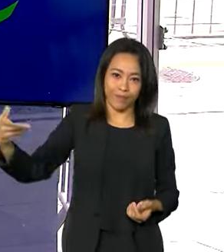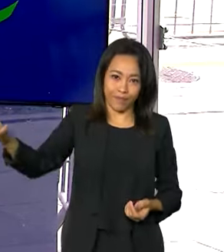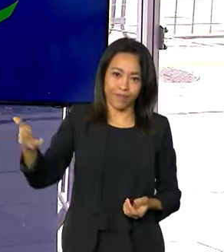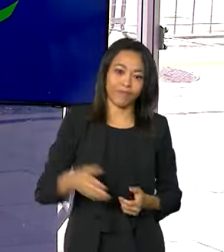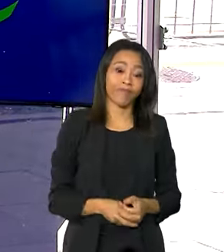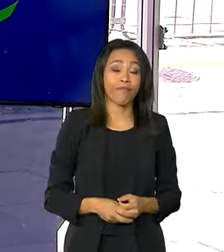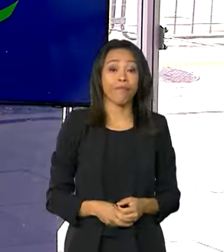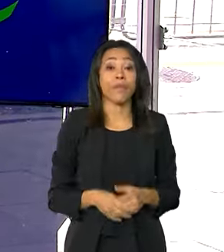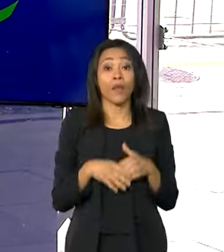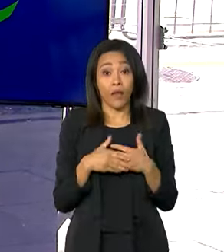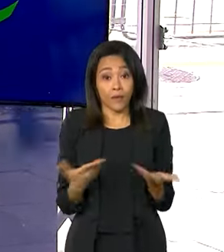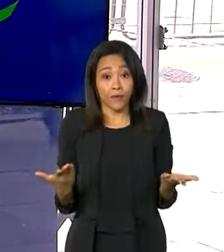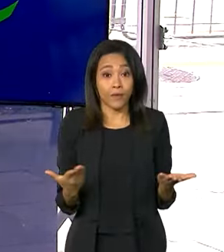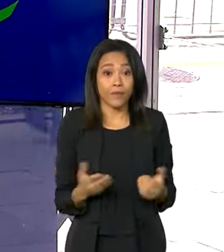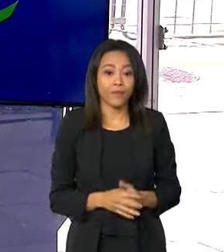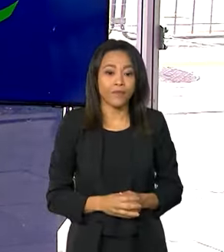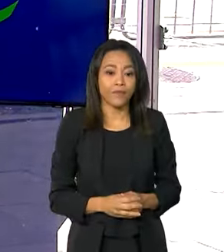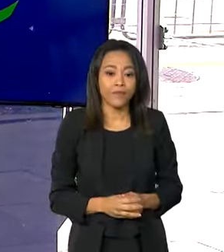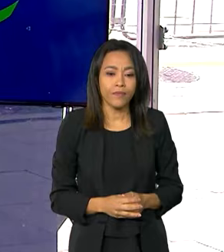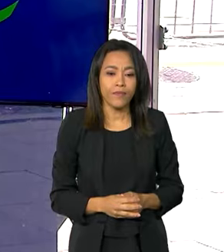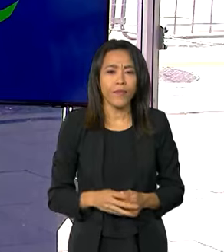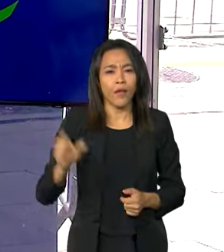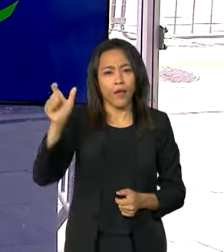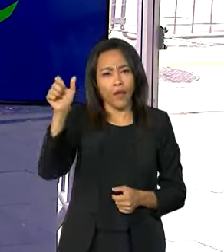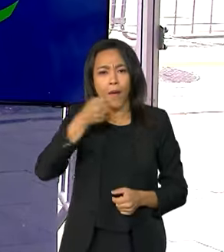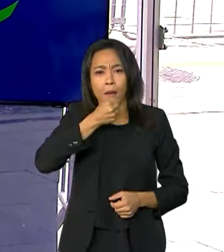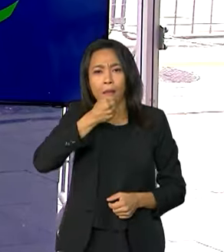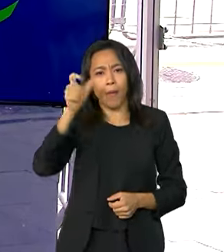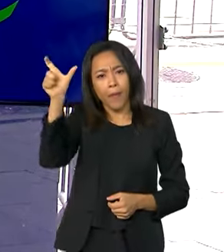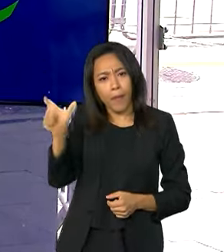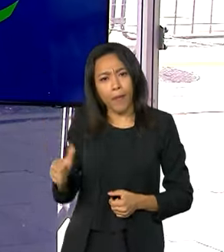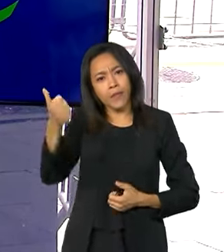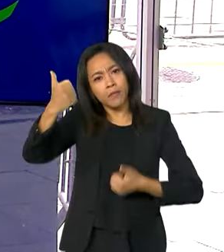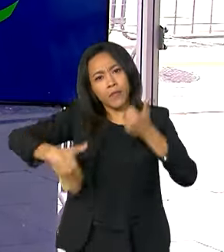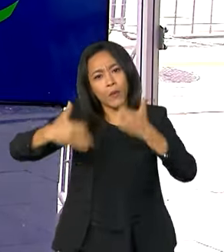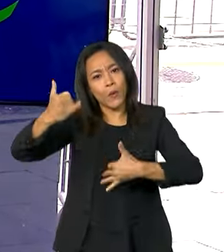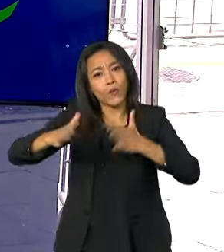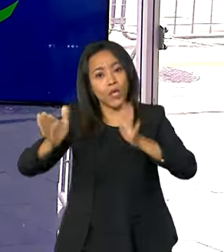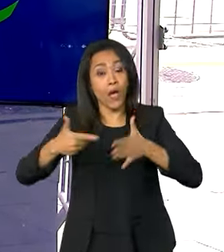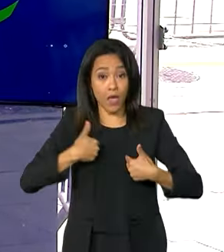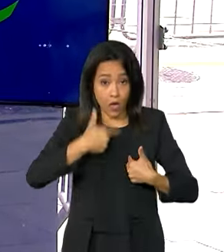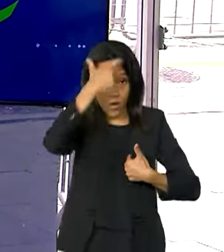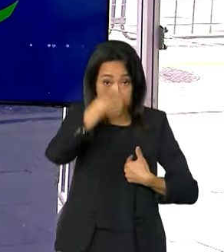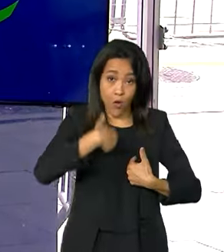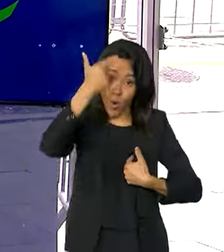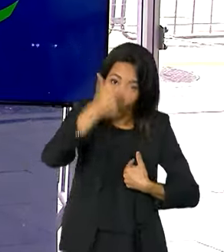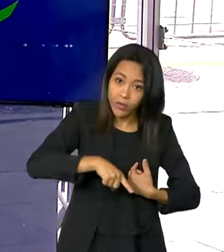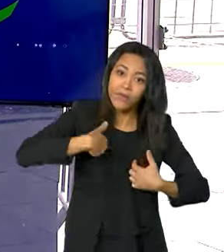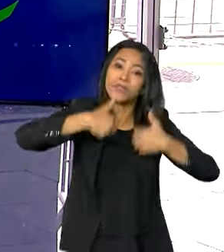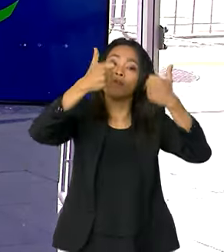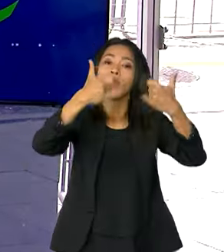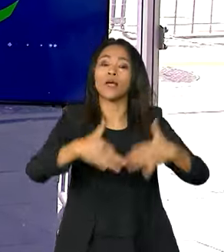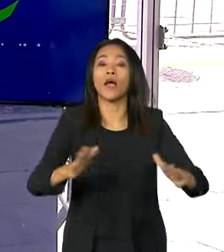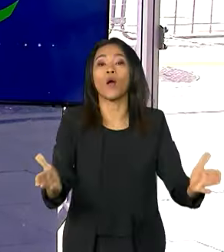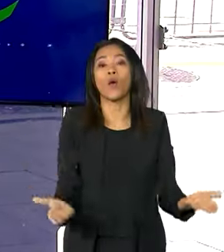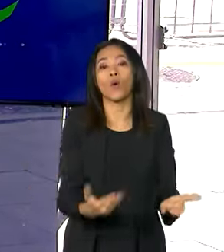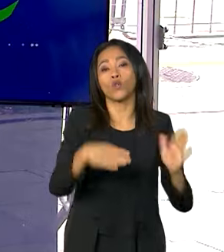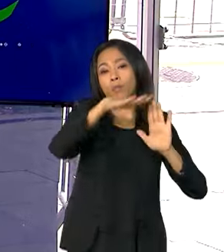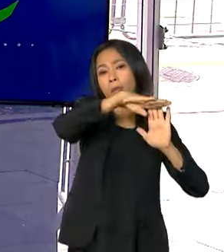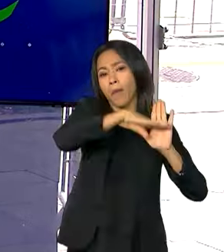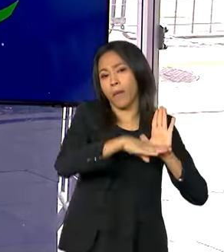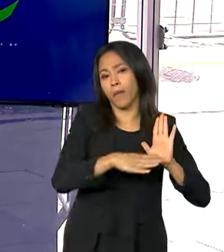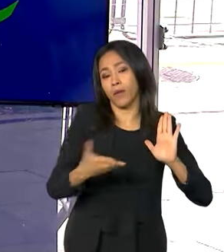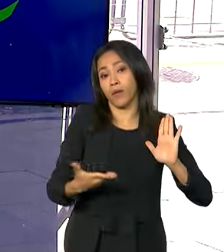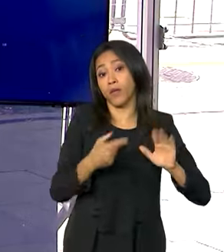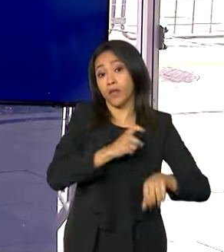É isso. A nossa Luana Karen já falou um pouquinho da agenda do dia, mas eu quero falar mais um pouquinho dessa agenda do primeiro dia. Hoje, a